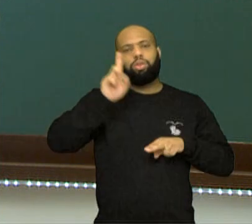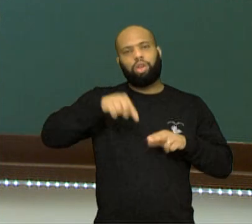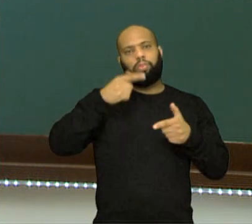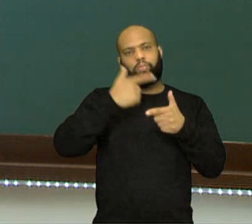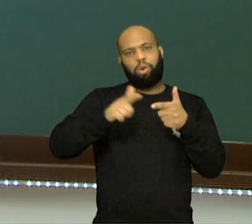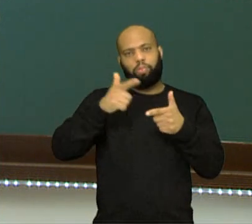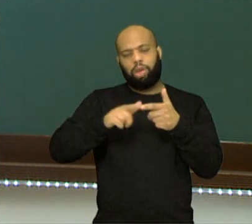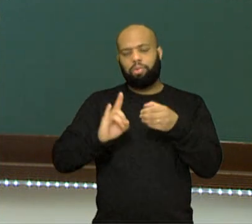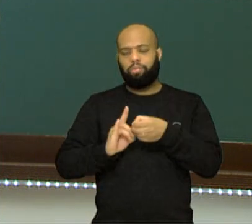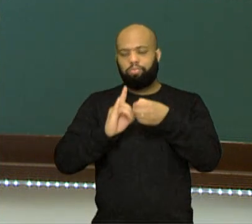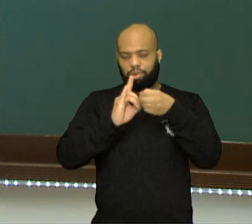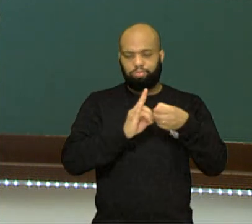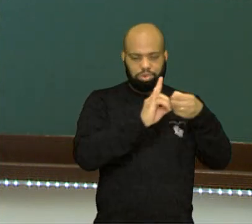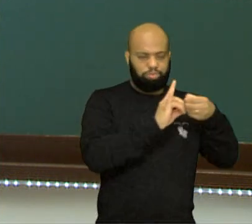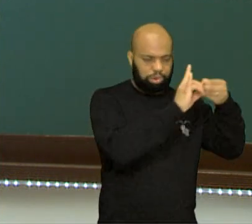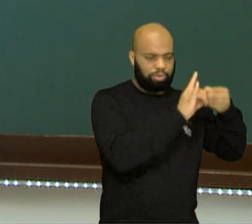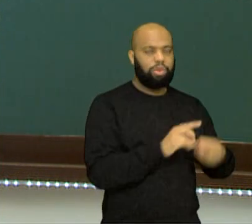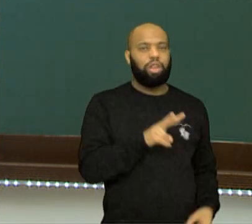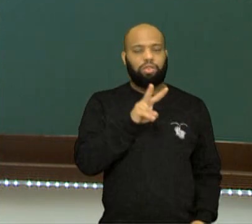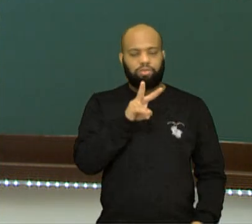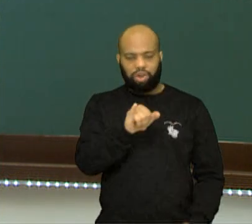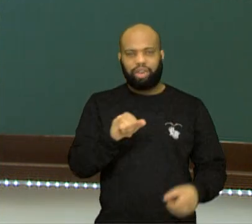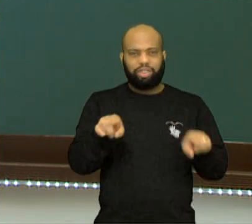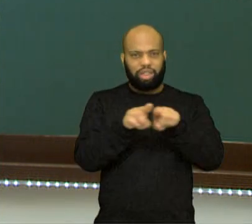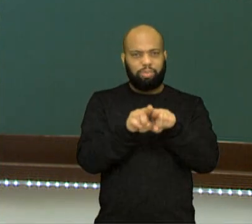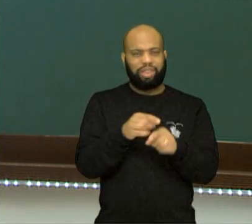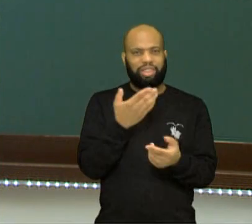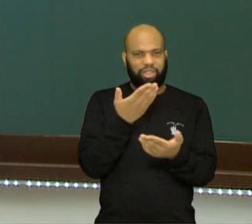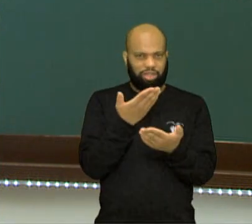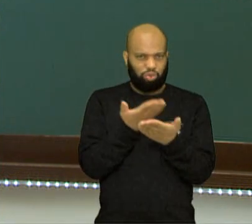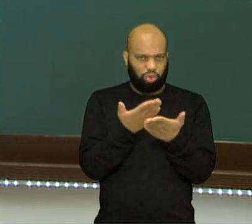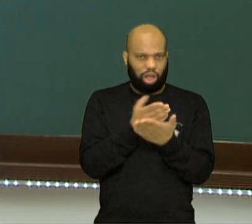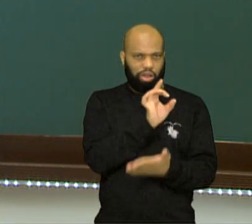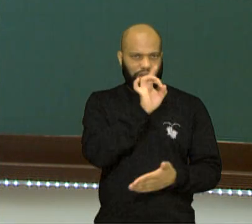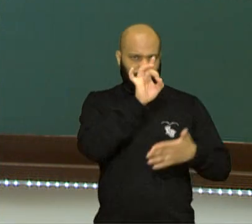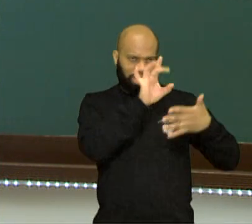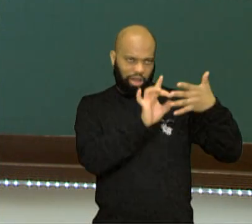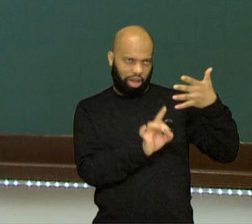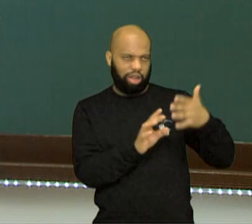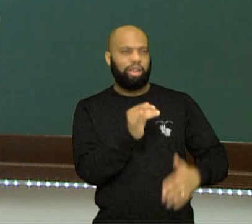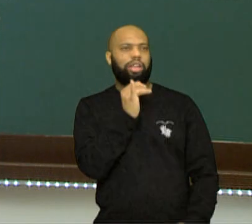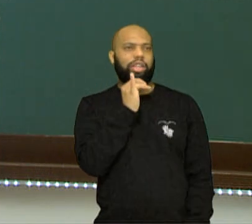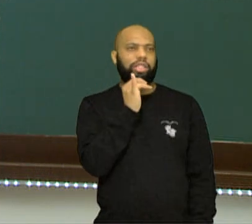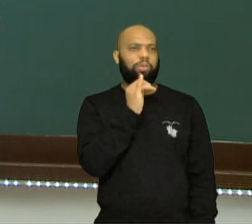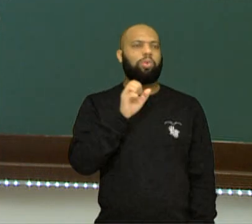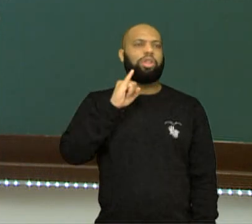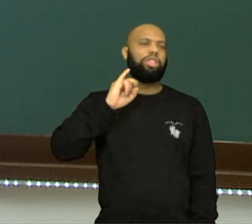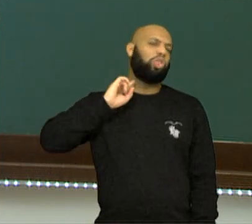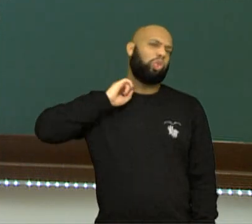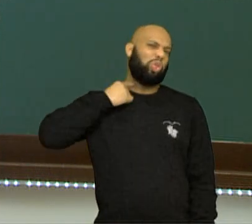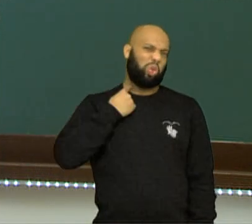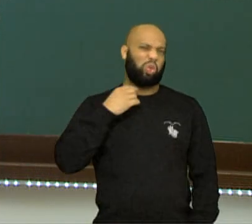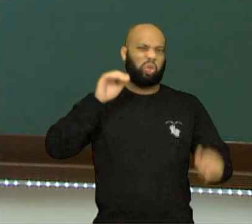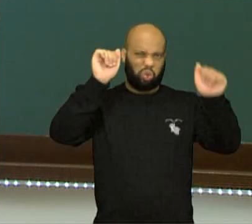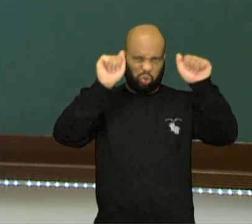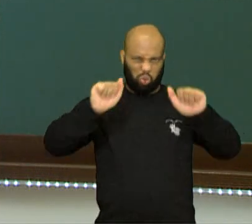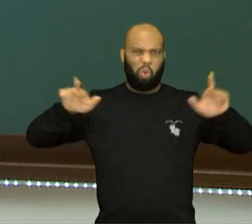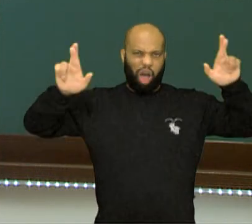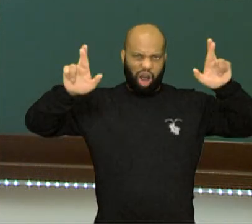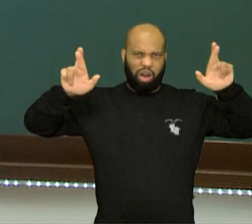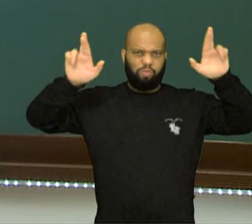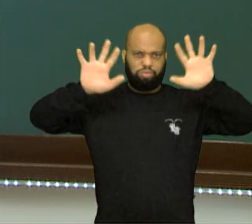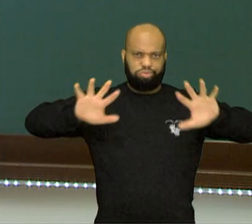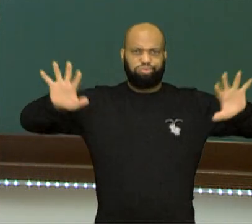ambientais urbanos. E aí vamos entender um pouquinho ali cada um deles, né? Por exemplo, quando eu falo da poluição atmosférica,